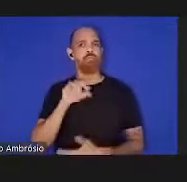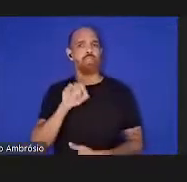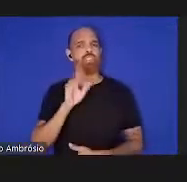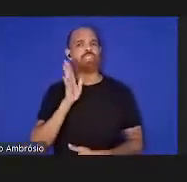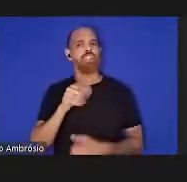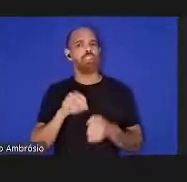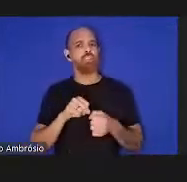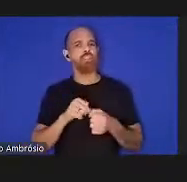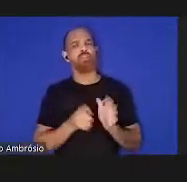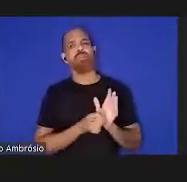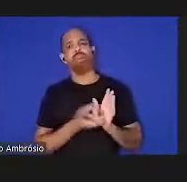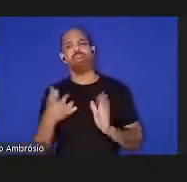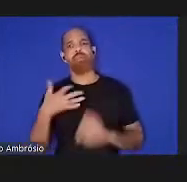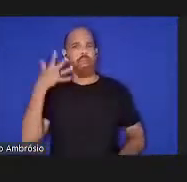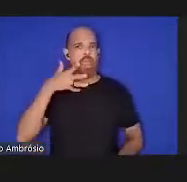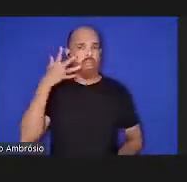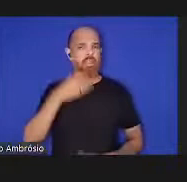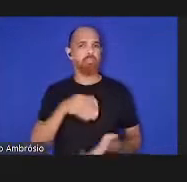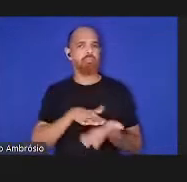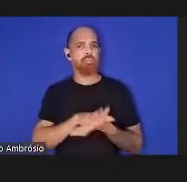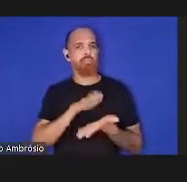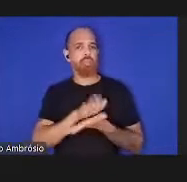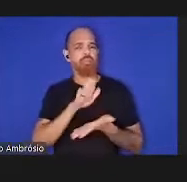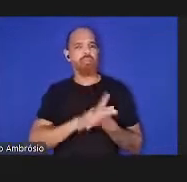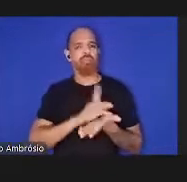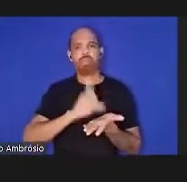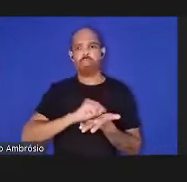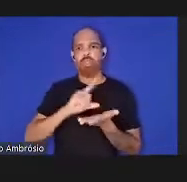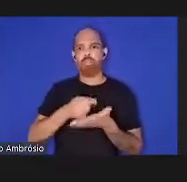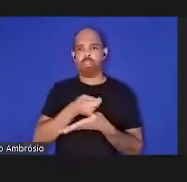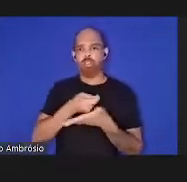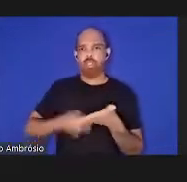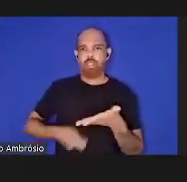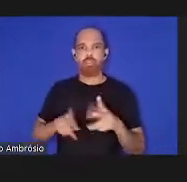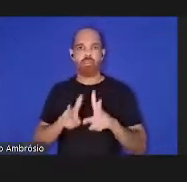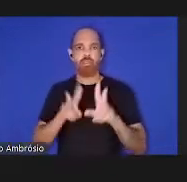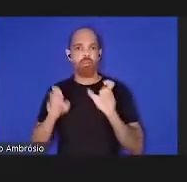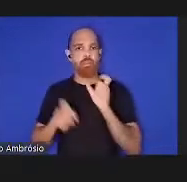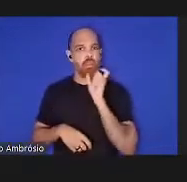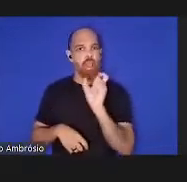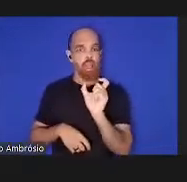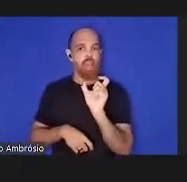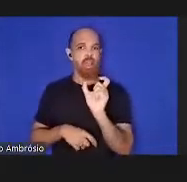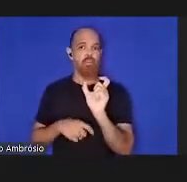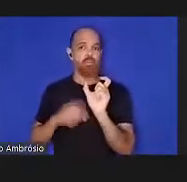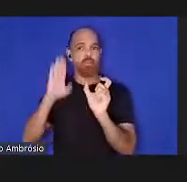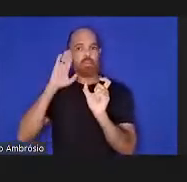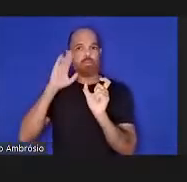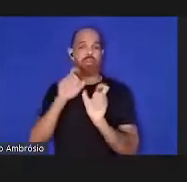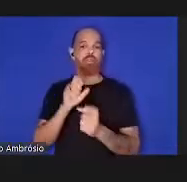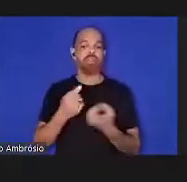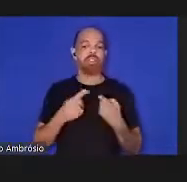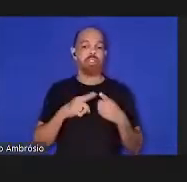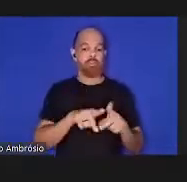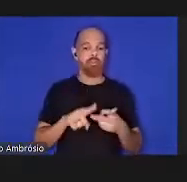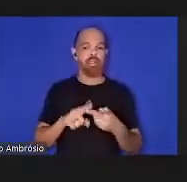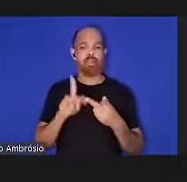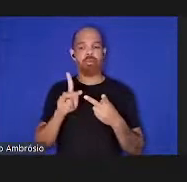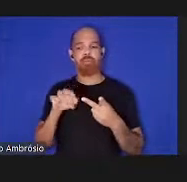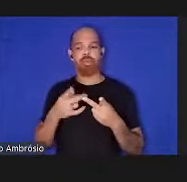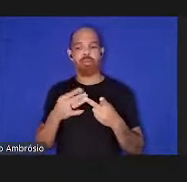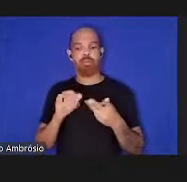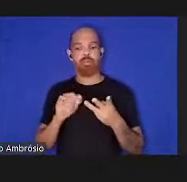várias palestras e publicado vários textos sobre as palavras-chave sugeridas no título sindomias pandemias saúde única